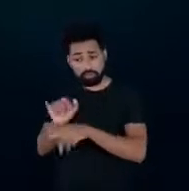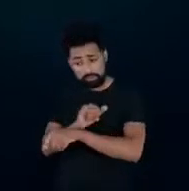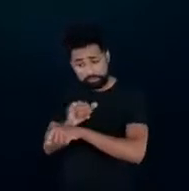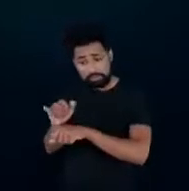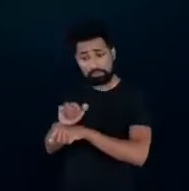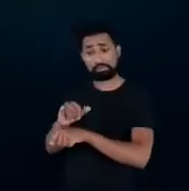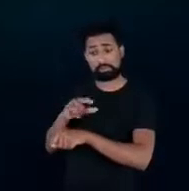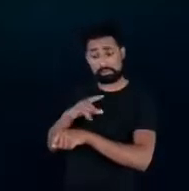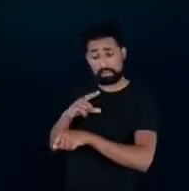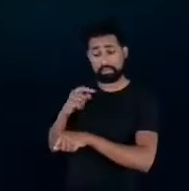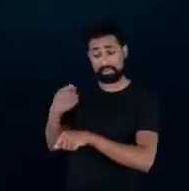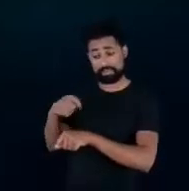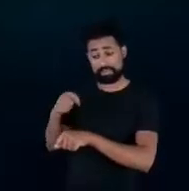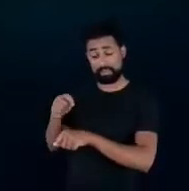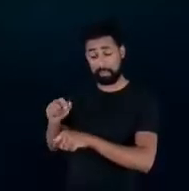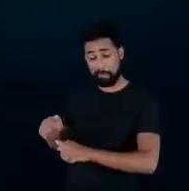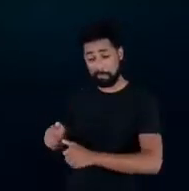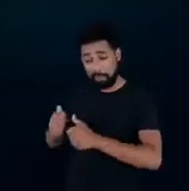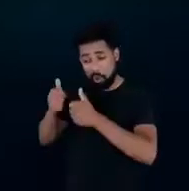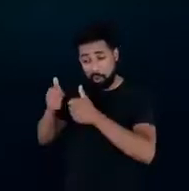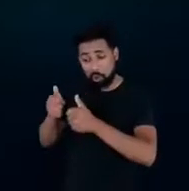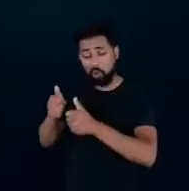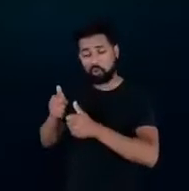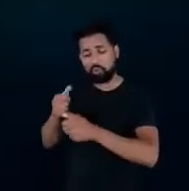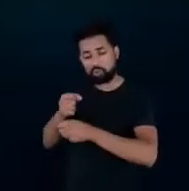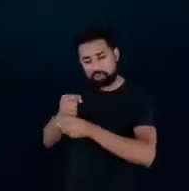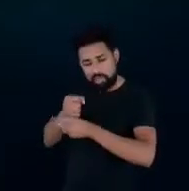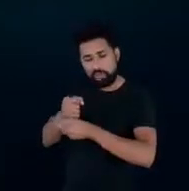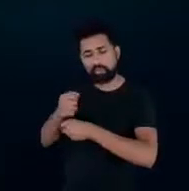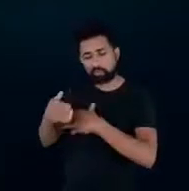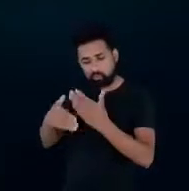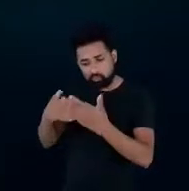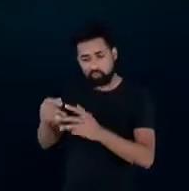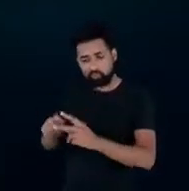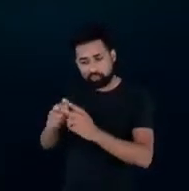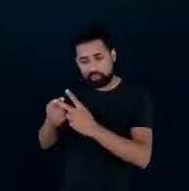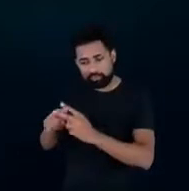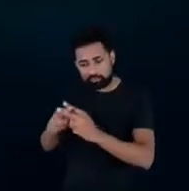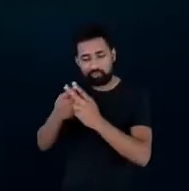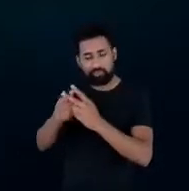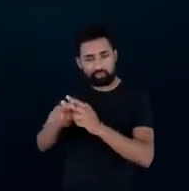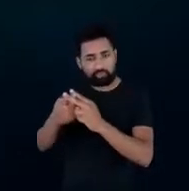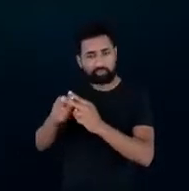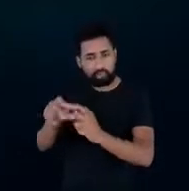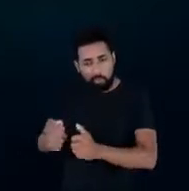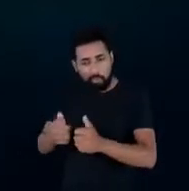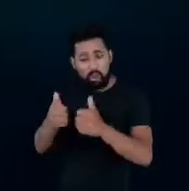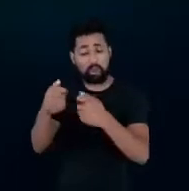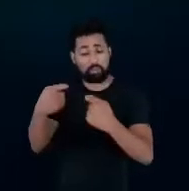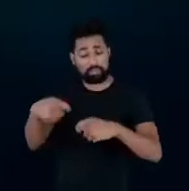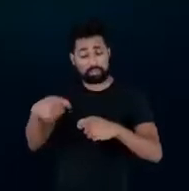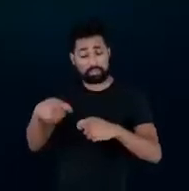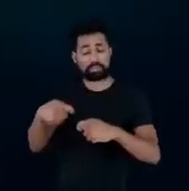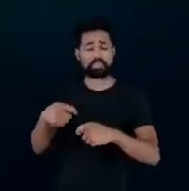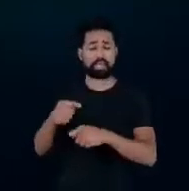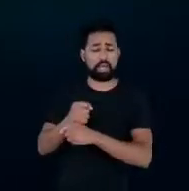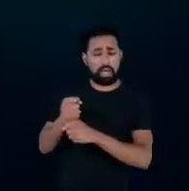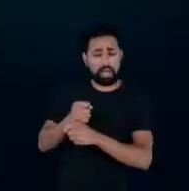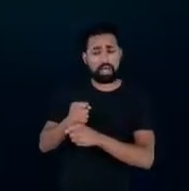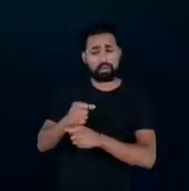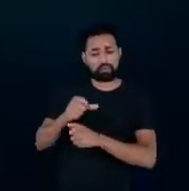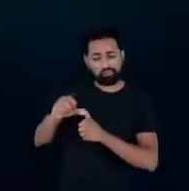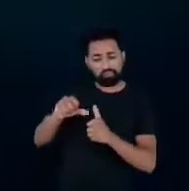aperfeiçoados e eles fazem isso ao longo dos anos cada ano fazendo algum tipo de melhoria enfim